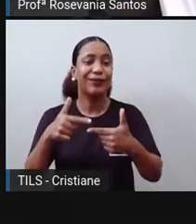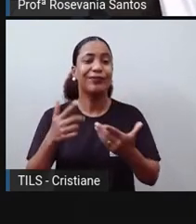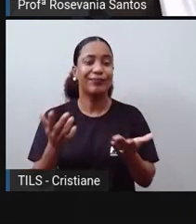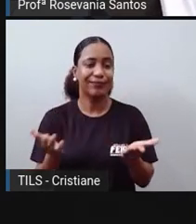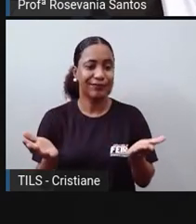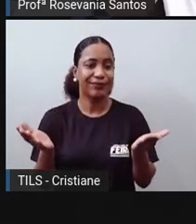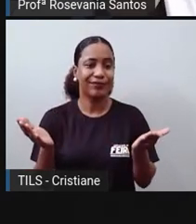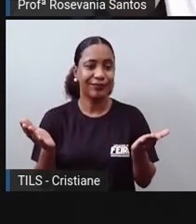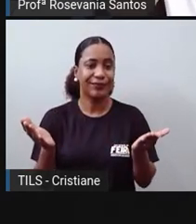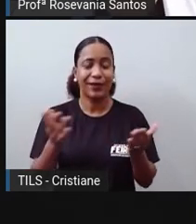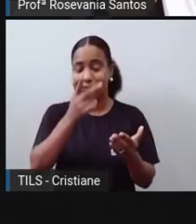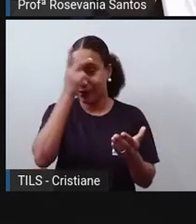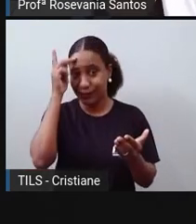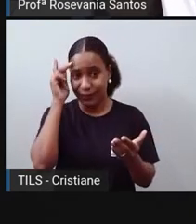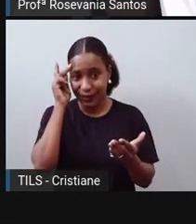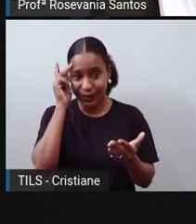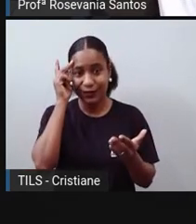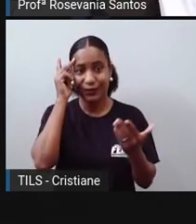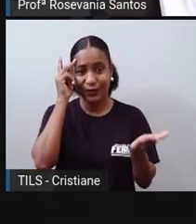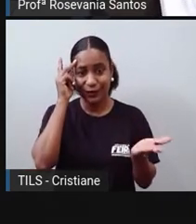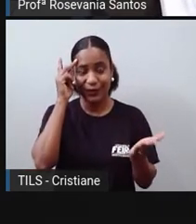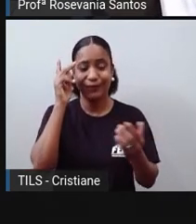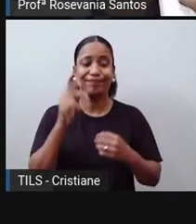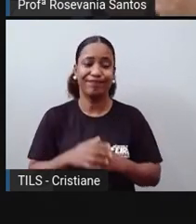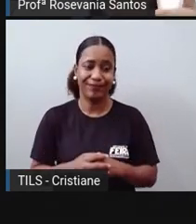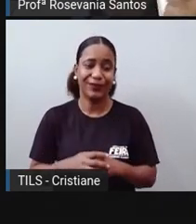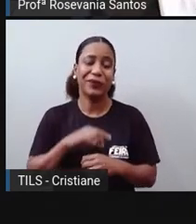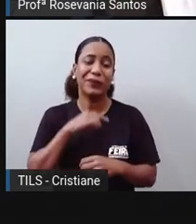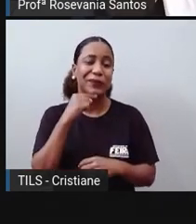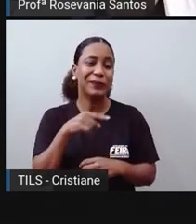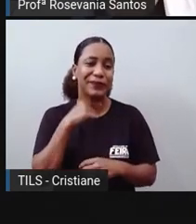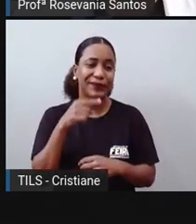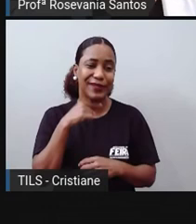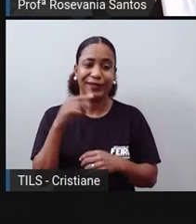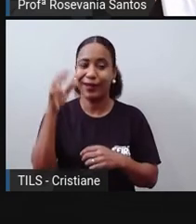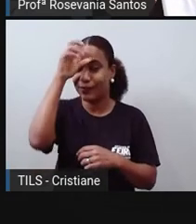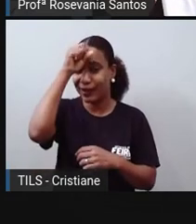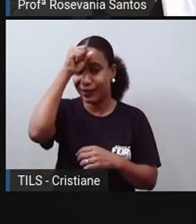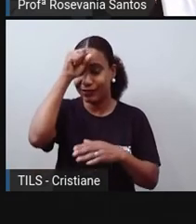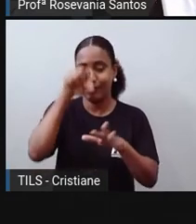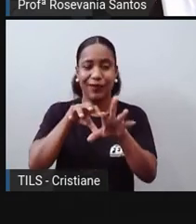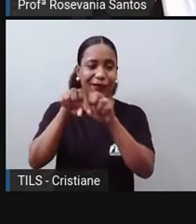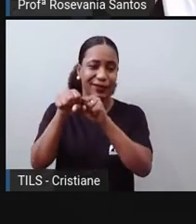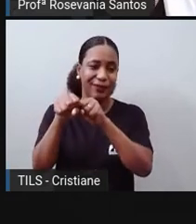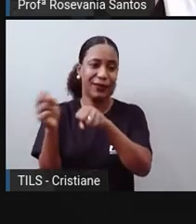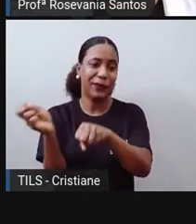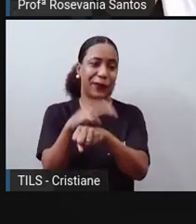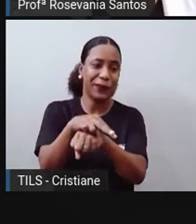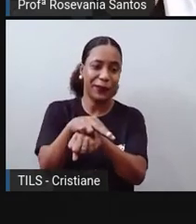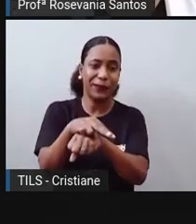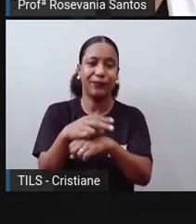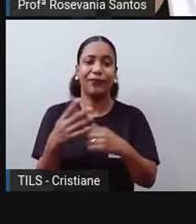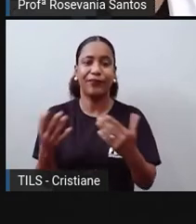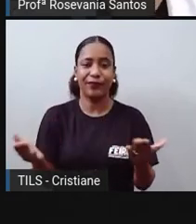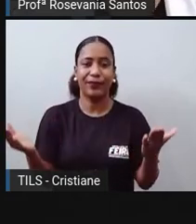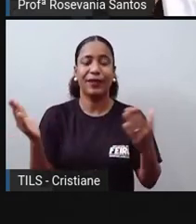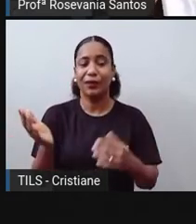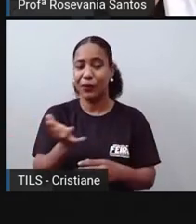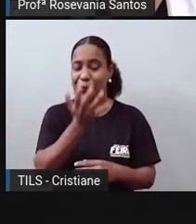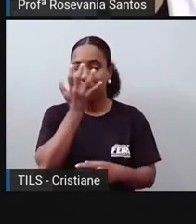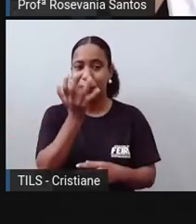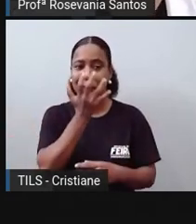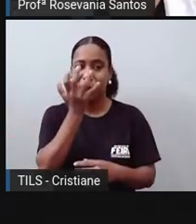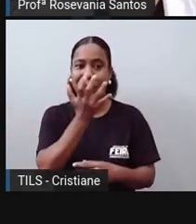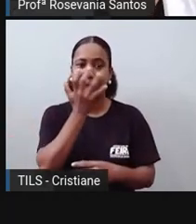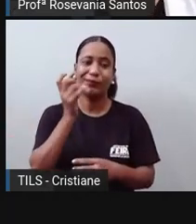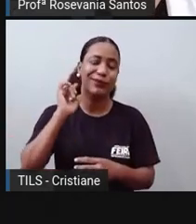a maioria das pessoas não tem qualificação para atender aquelas vagas ali. A poluição, se eu aumento o consumo